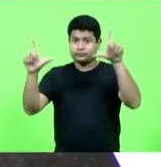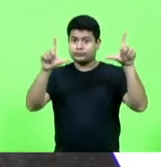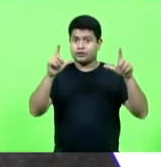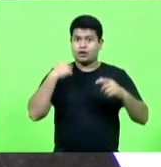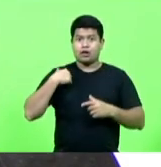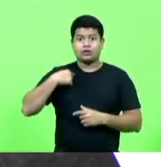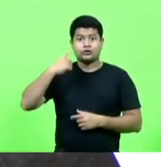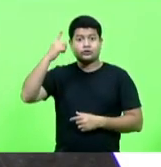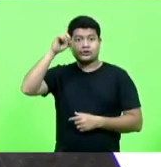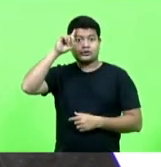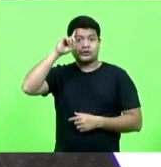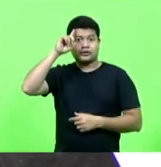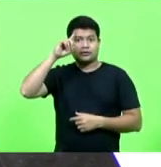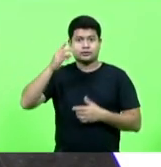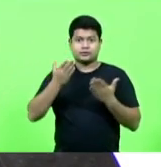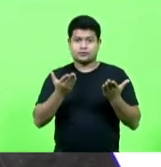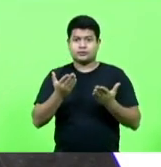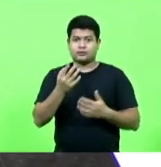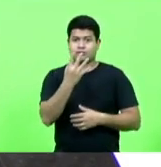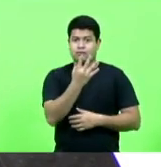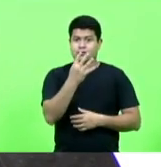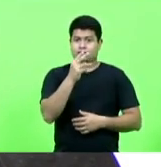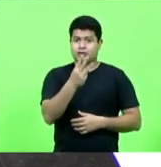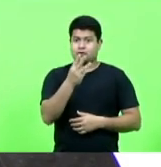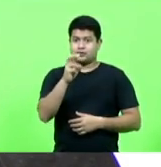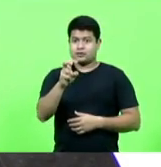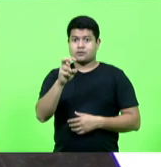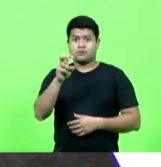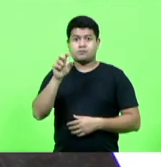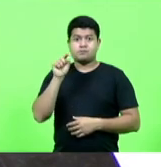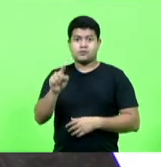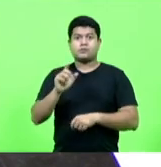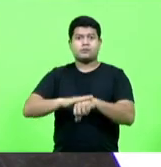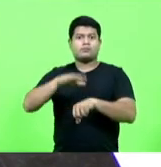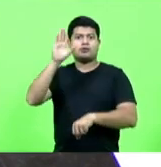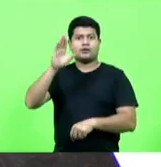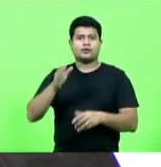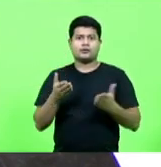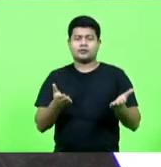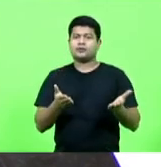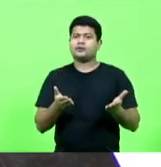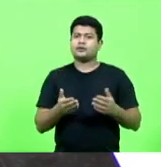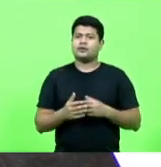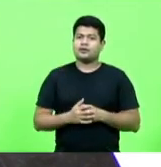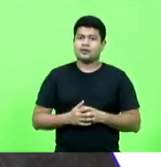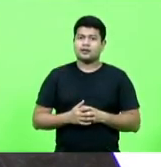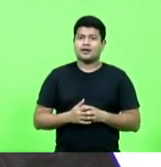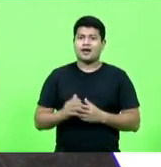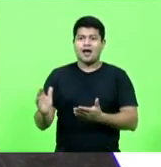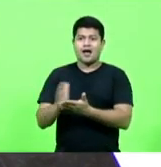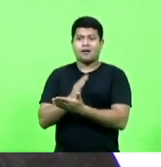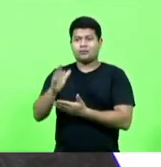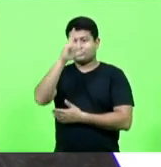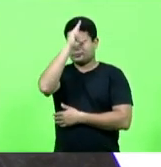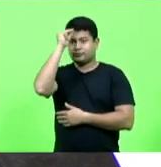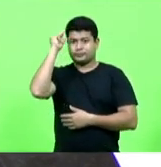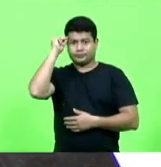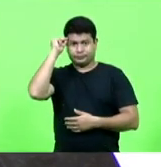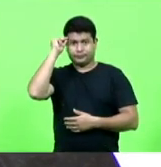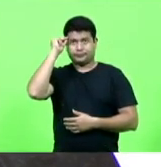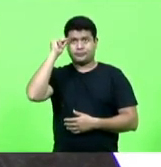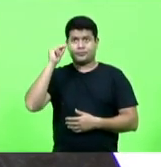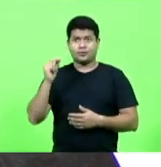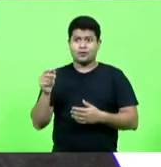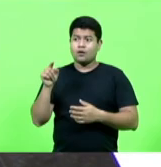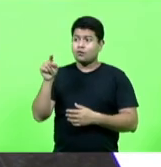R$ 435.617,00. Prefeitos de Santa Catarina, o que